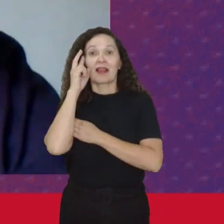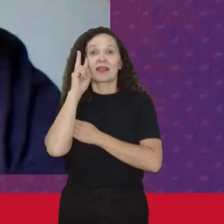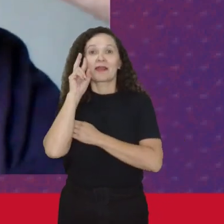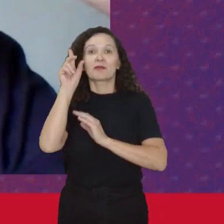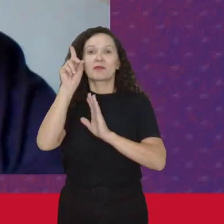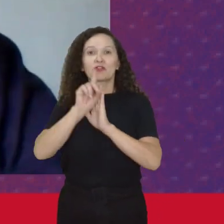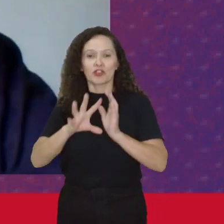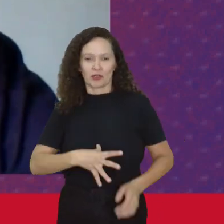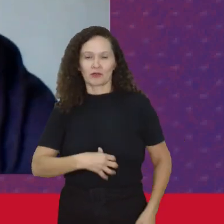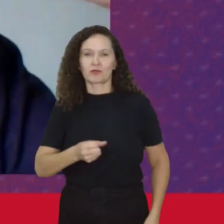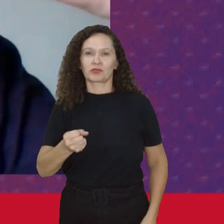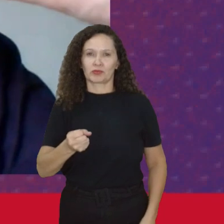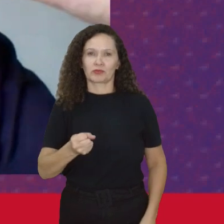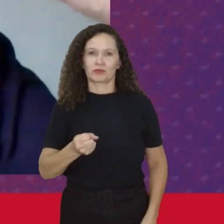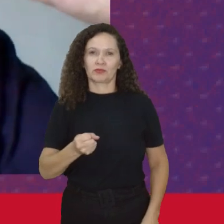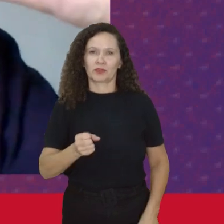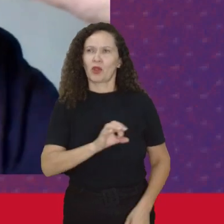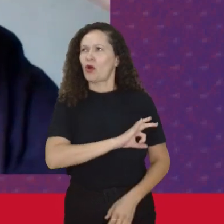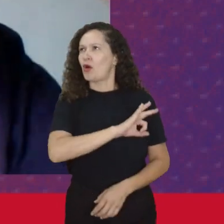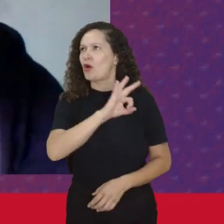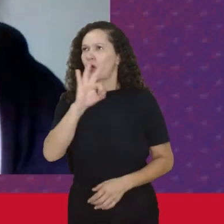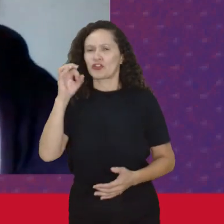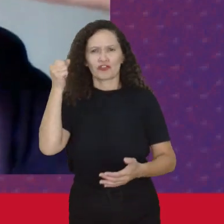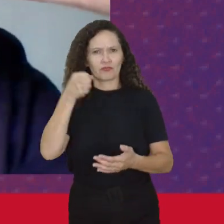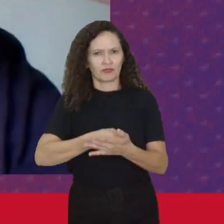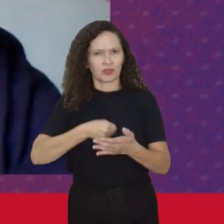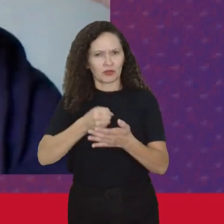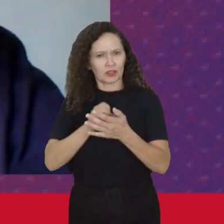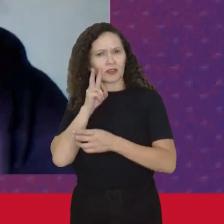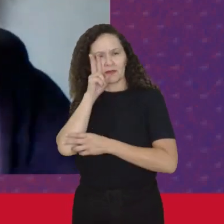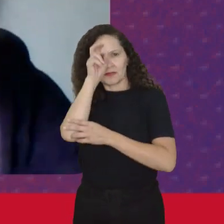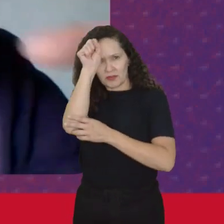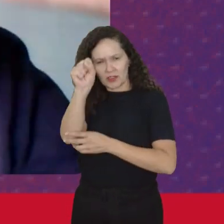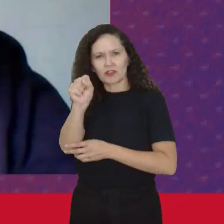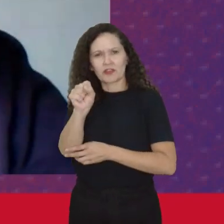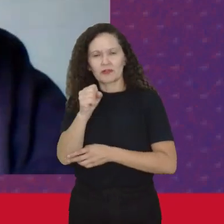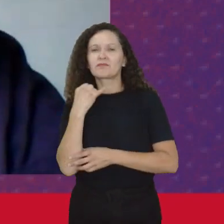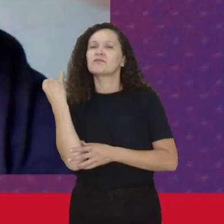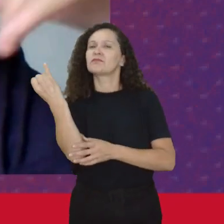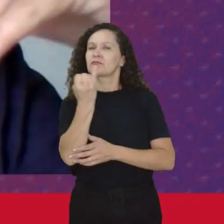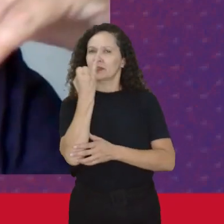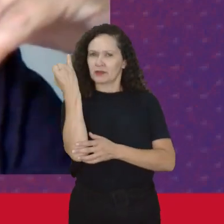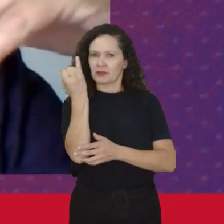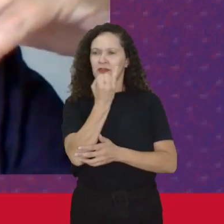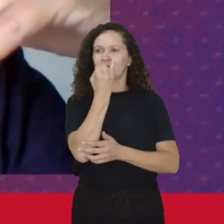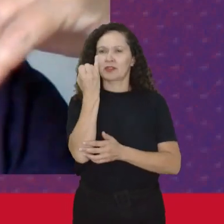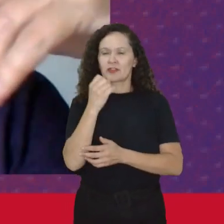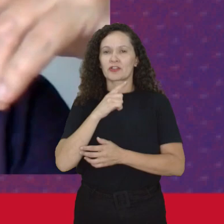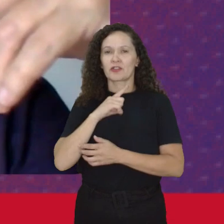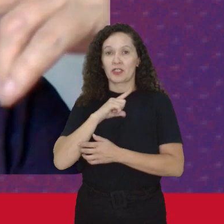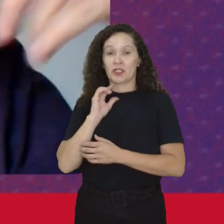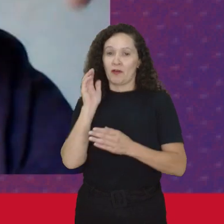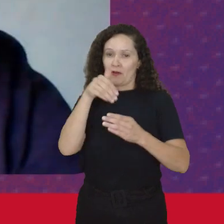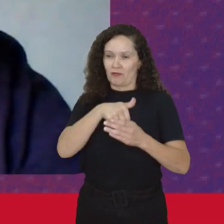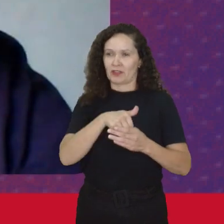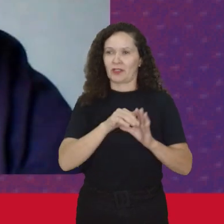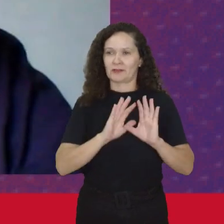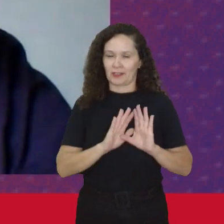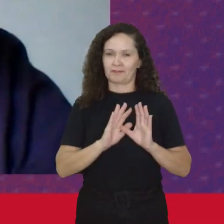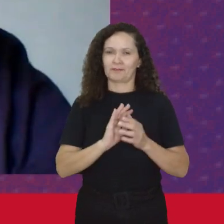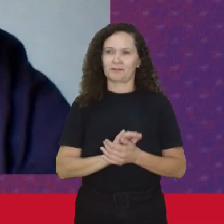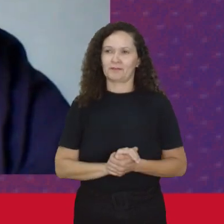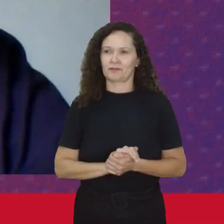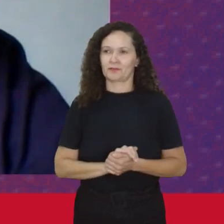Ao aborto Que ótimo Foi uma luta Forte Importante E eu vou voltar nela Mas quando eu